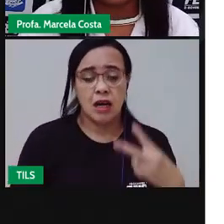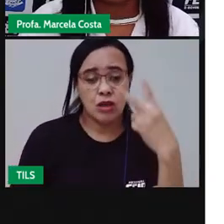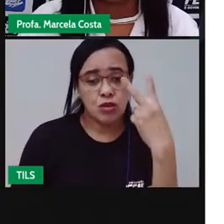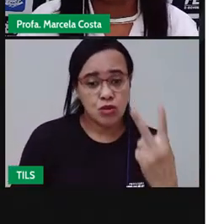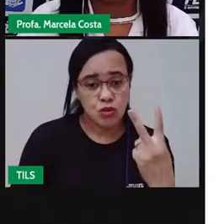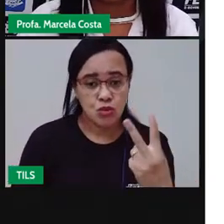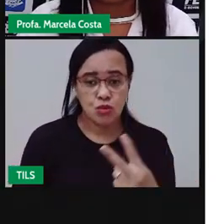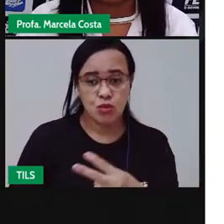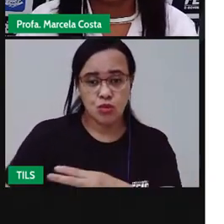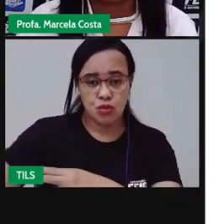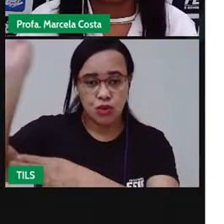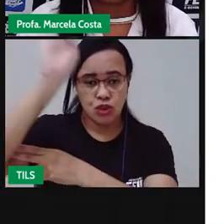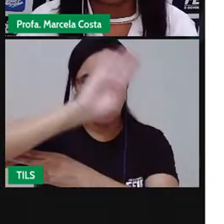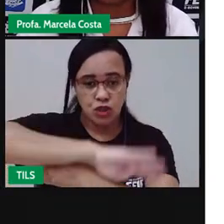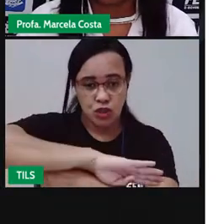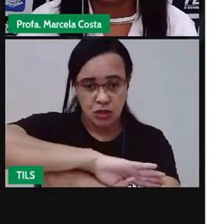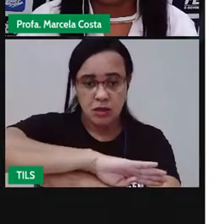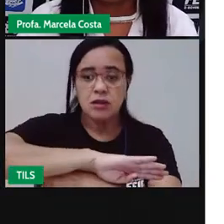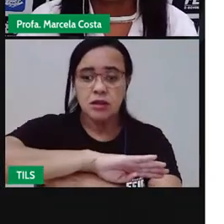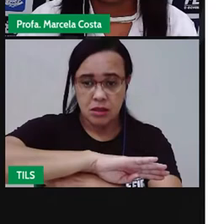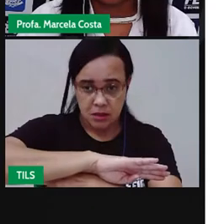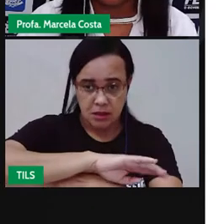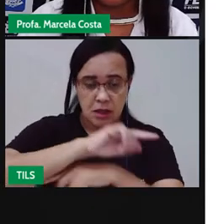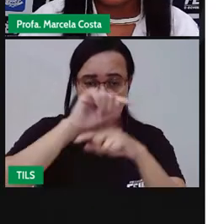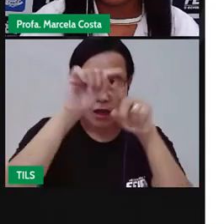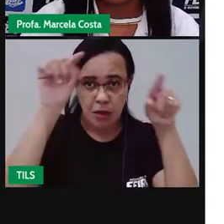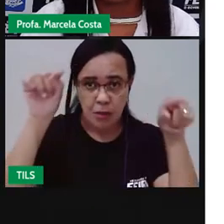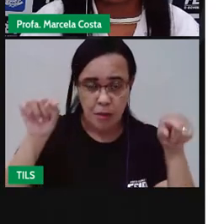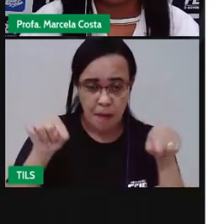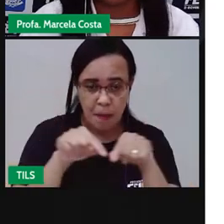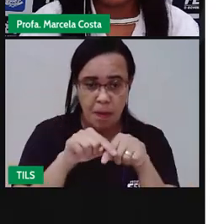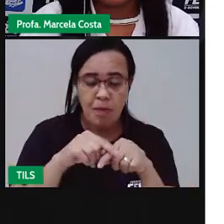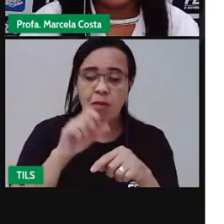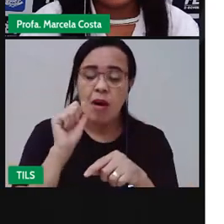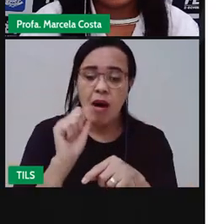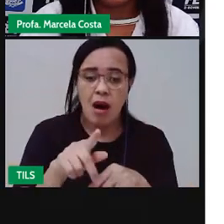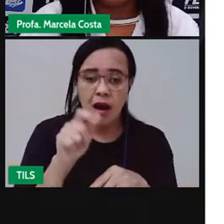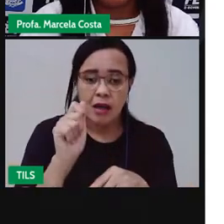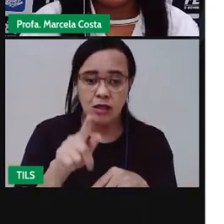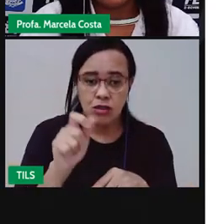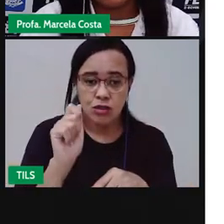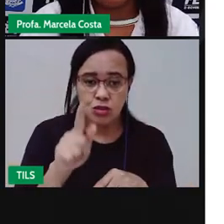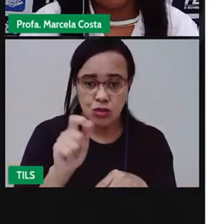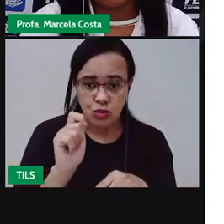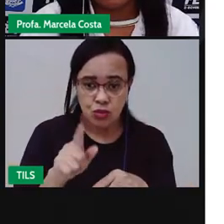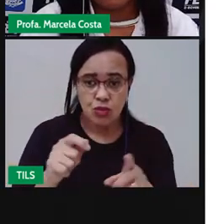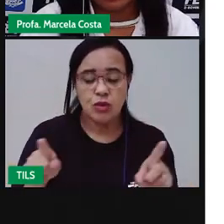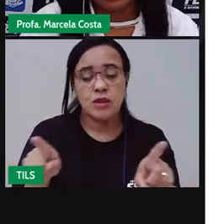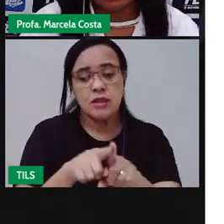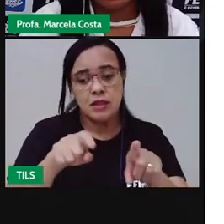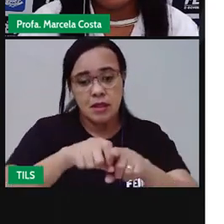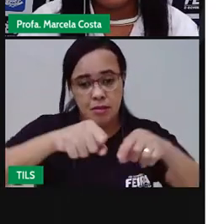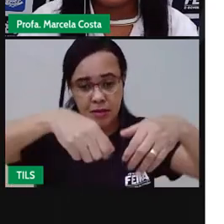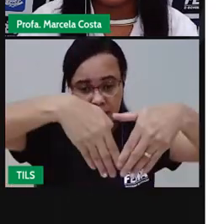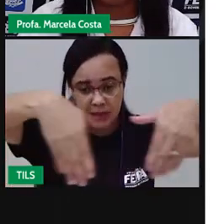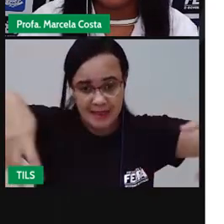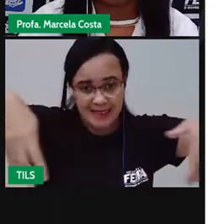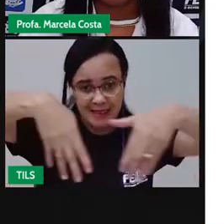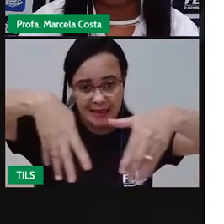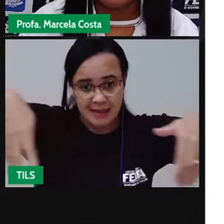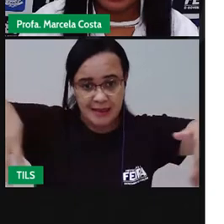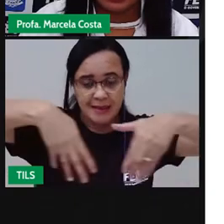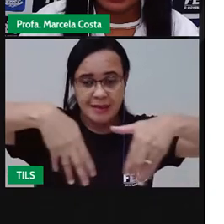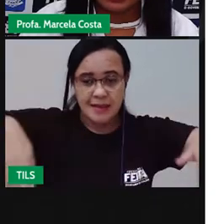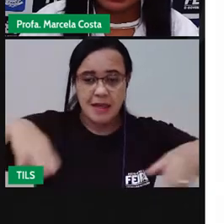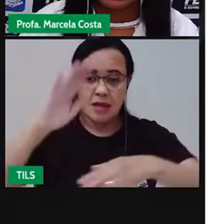janelas, duas janelas com um contorno azul. E ela tem uma cerca de madeira em volta dela. E tem